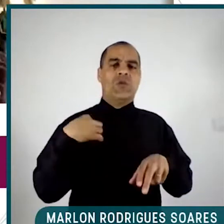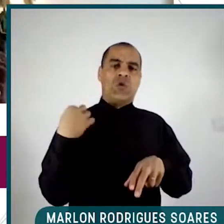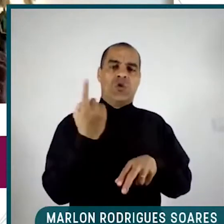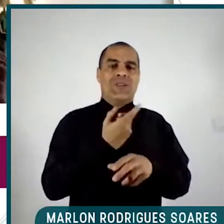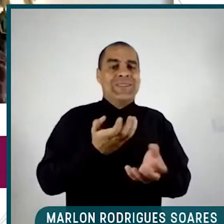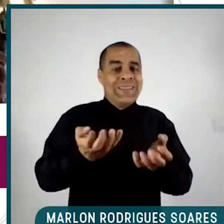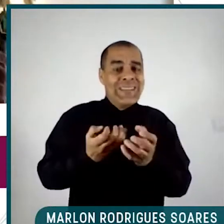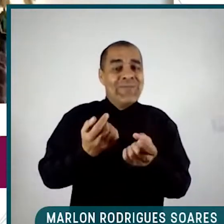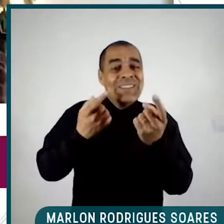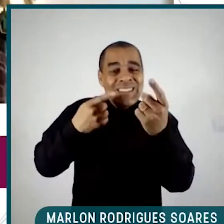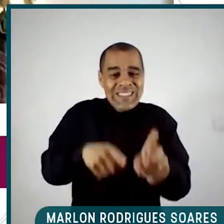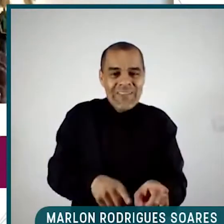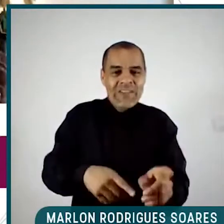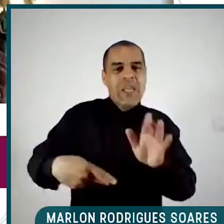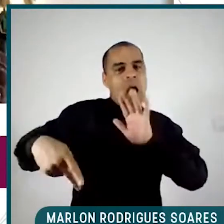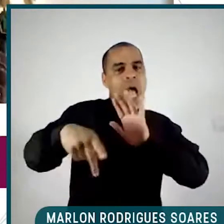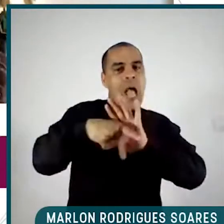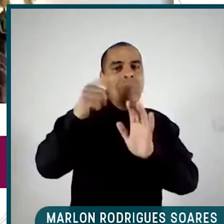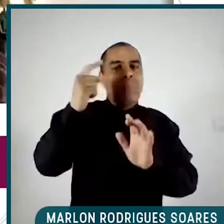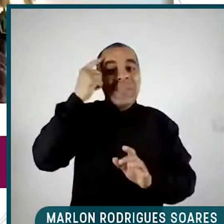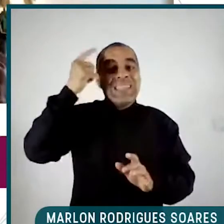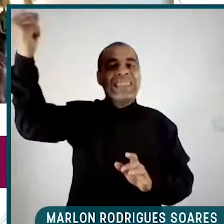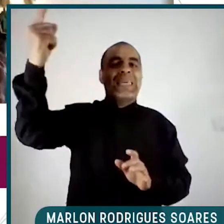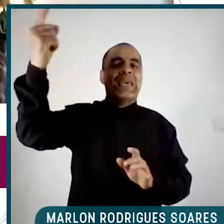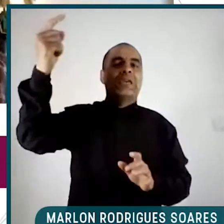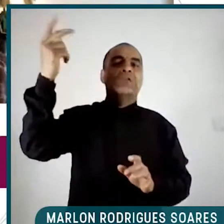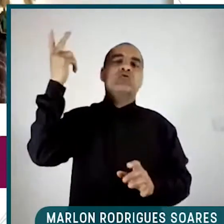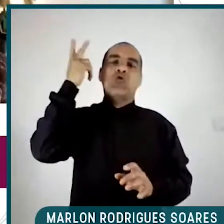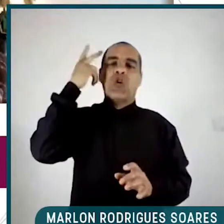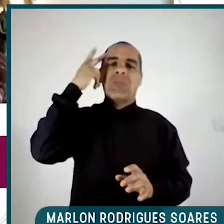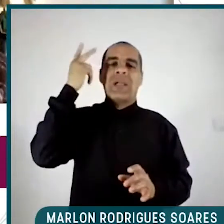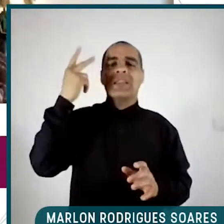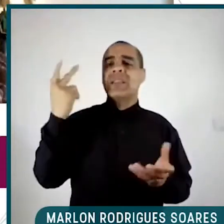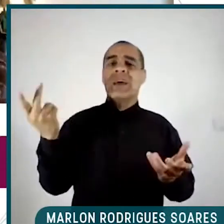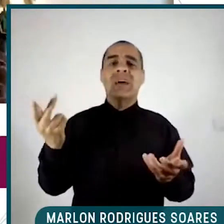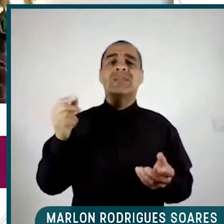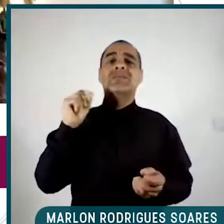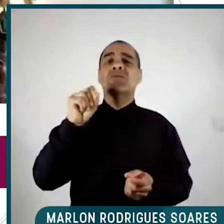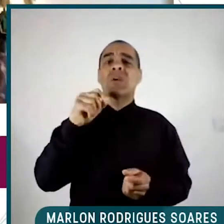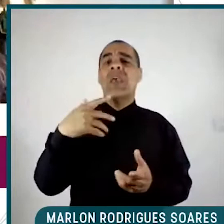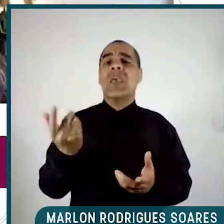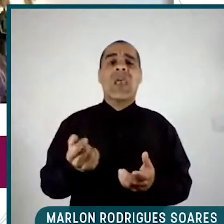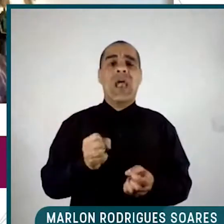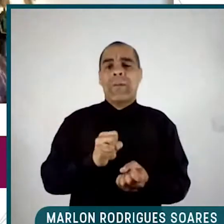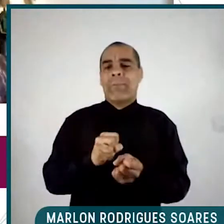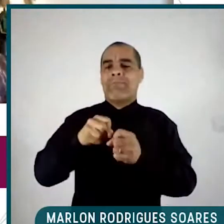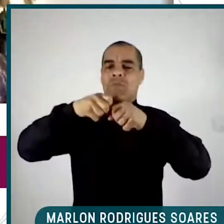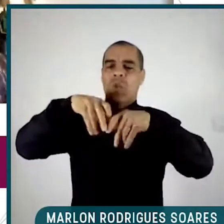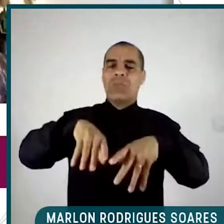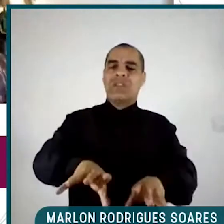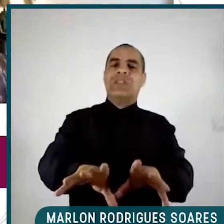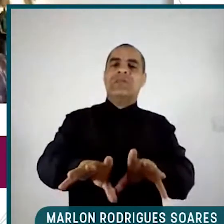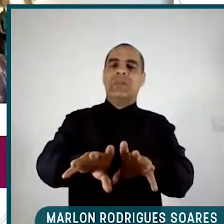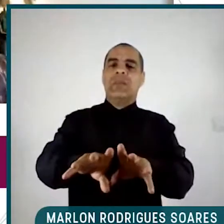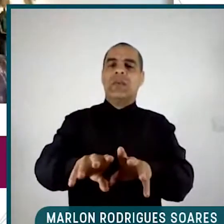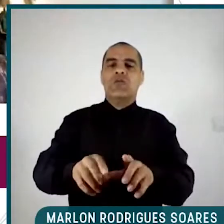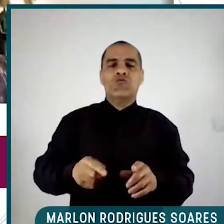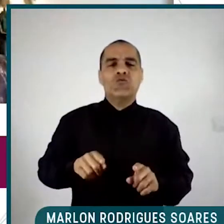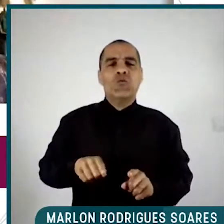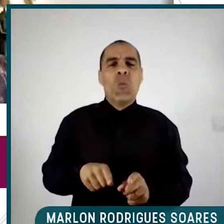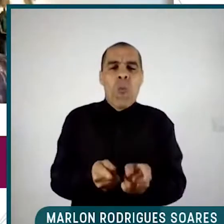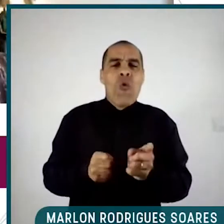normalidade. E o que a pandemia nos provocou sobre esse falso normal? A